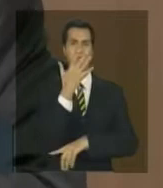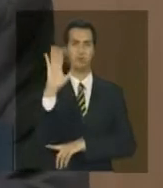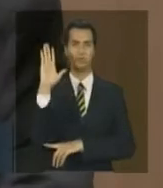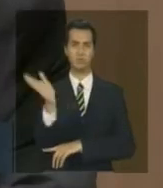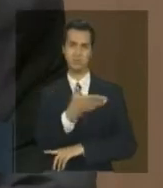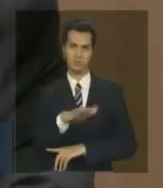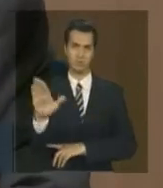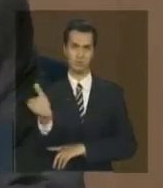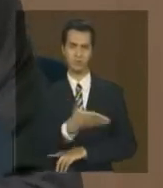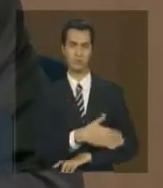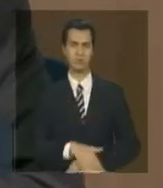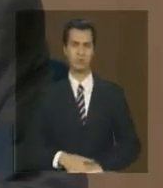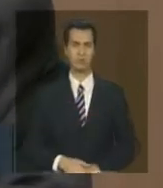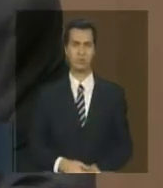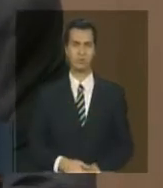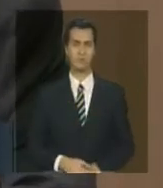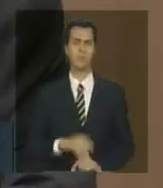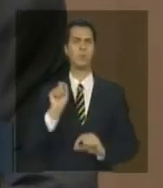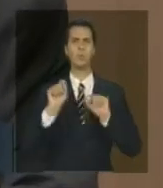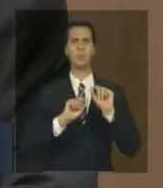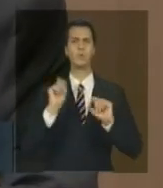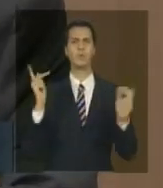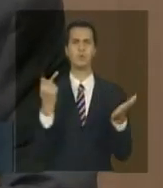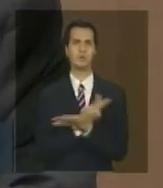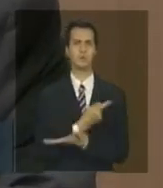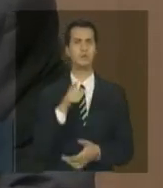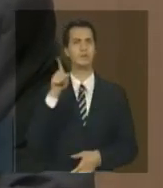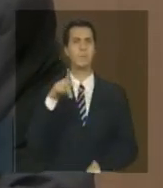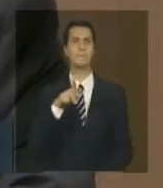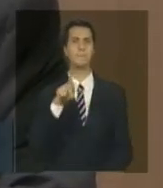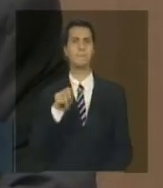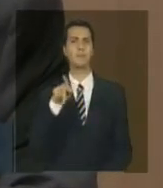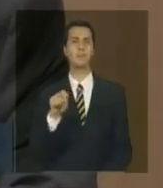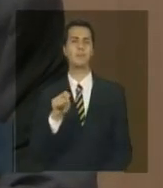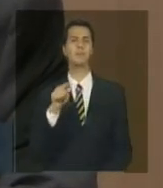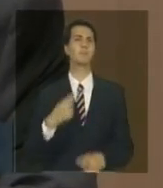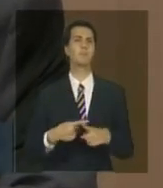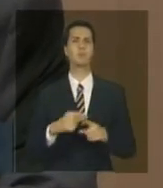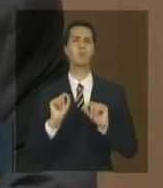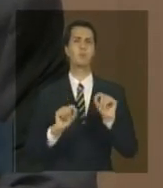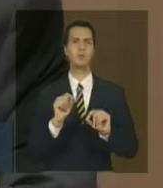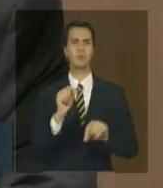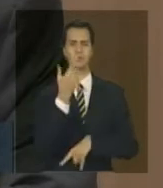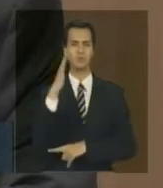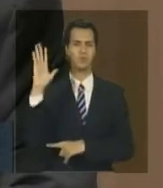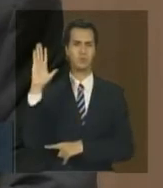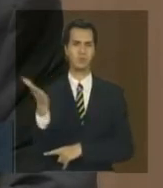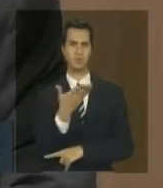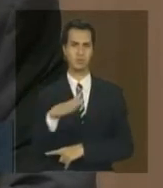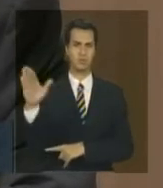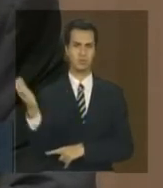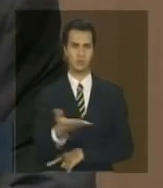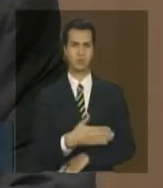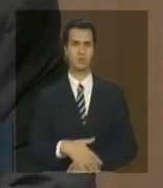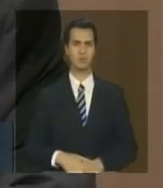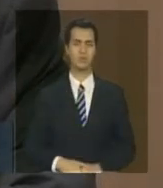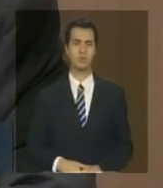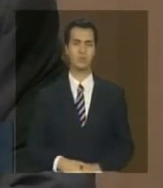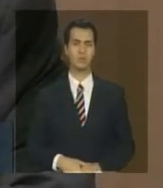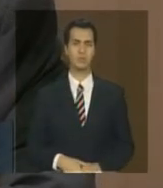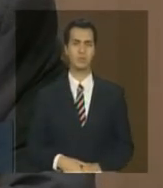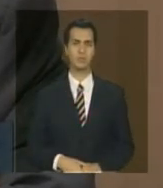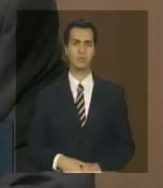o desmatamento lá no Pampa tradicionalmente é a questão de risicultura